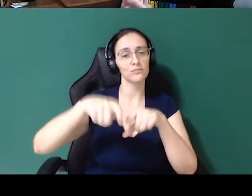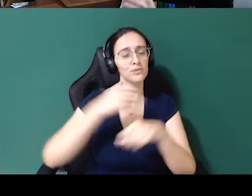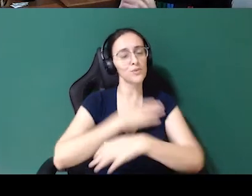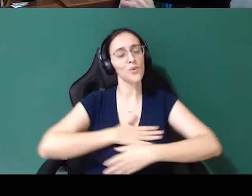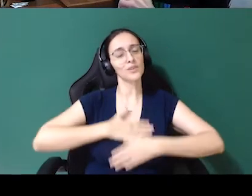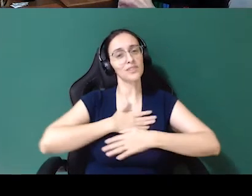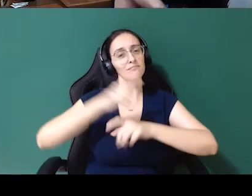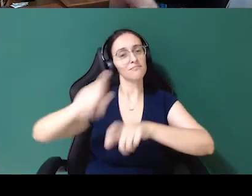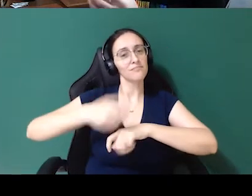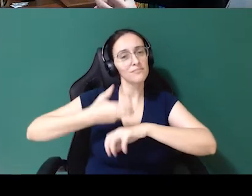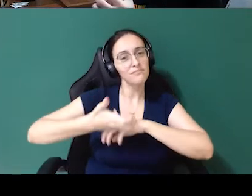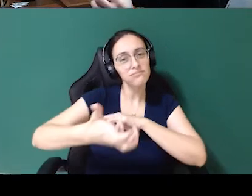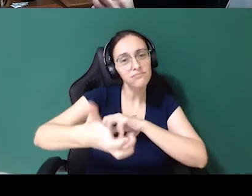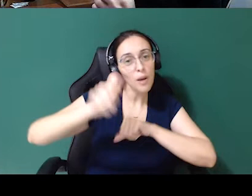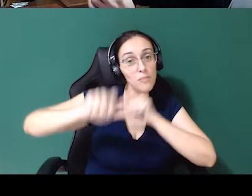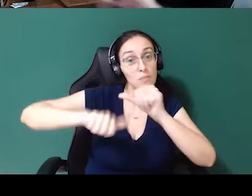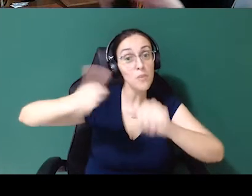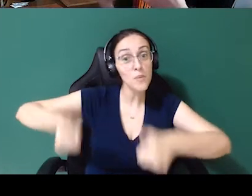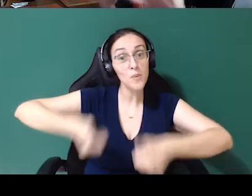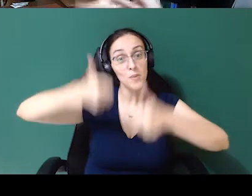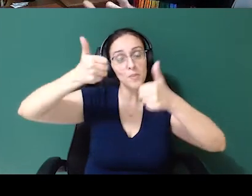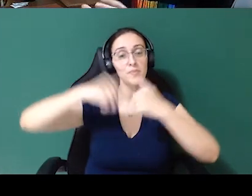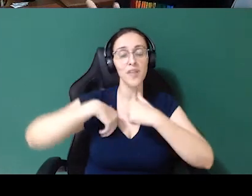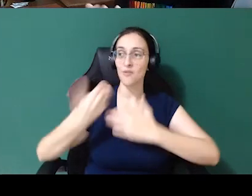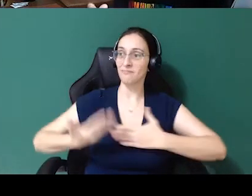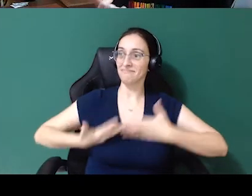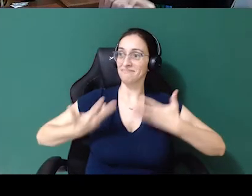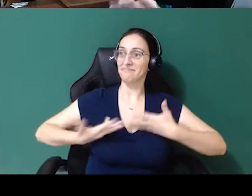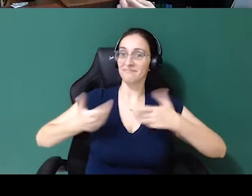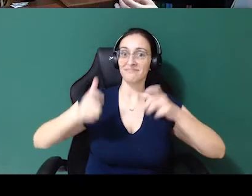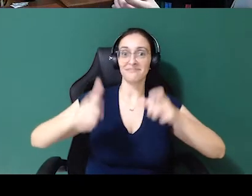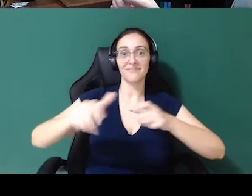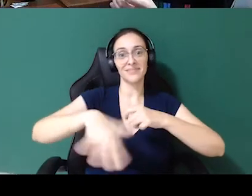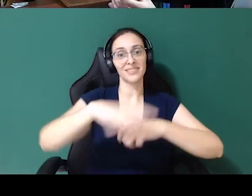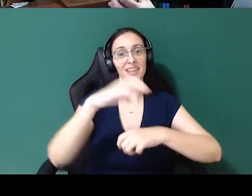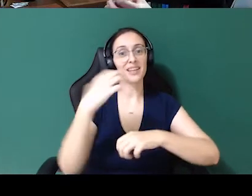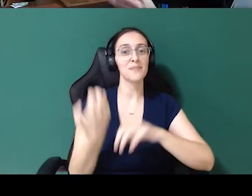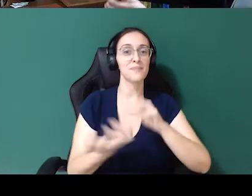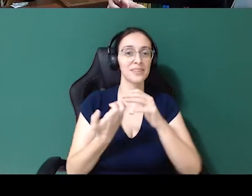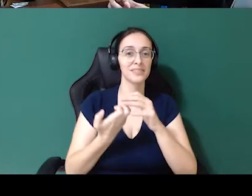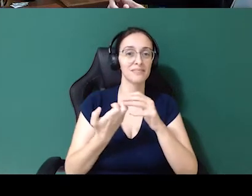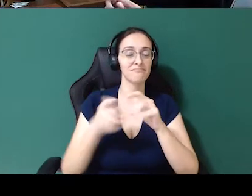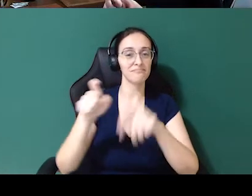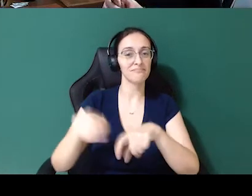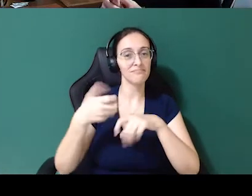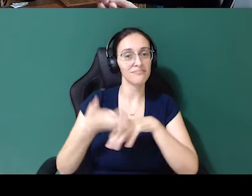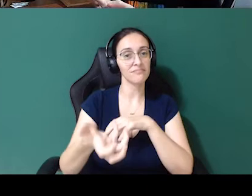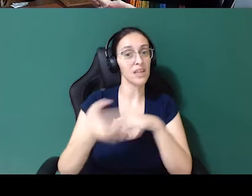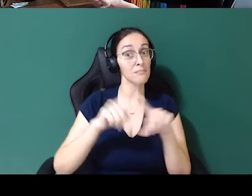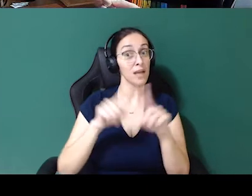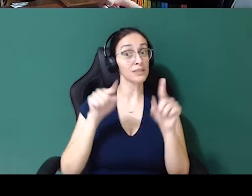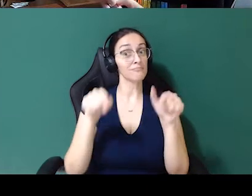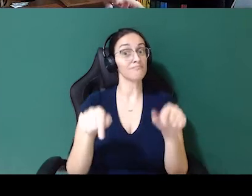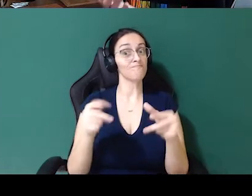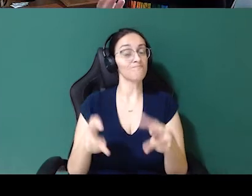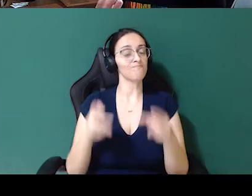gostei de agricultura regenerativa, foi por isso que me animou a trabalhar numa empresa de agro, mesmo sabendo que era um mercado meio